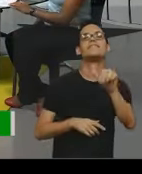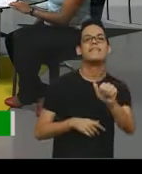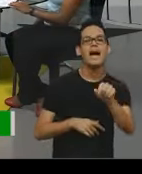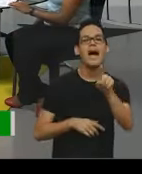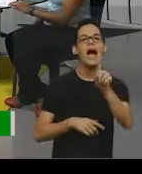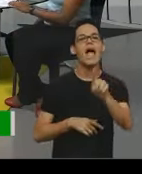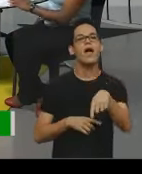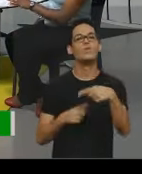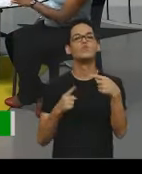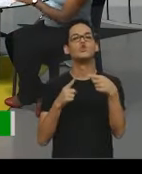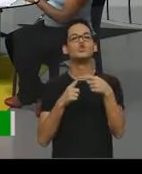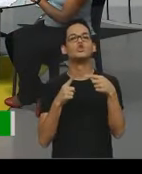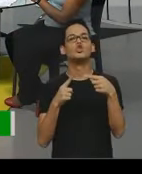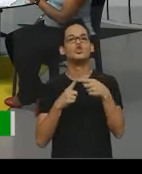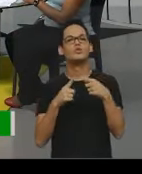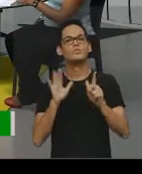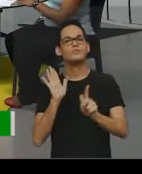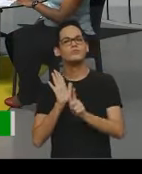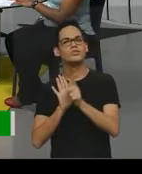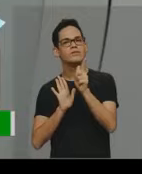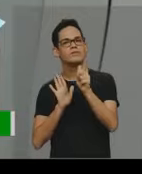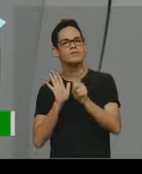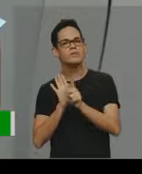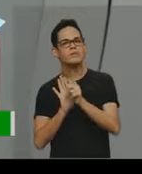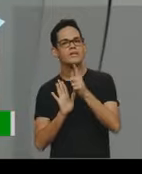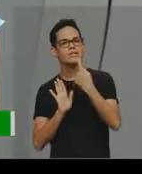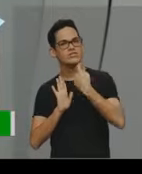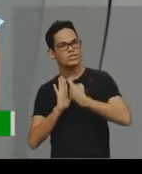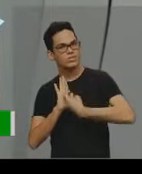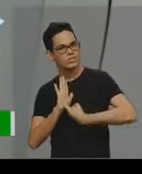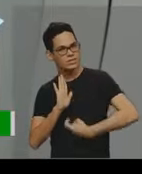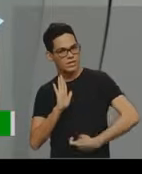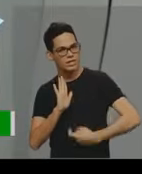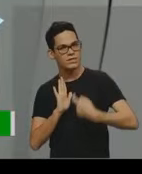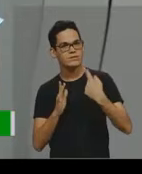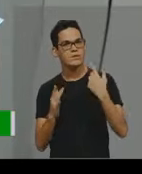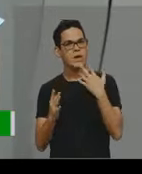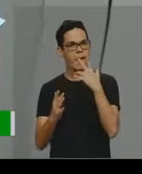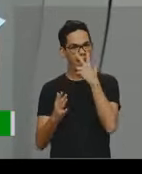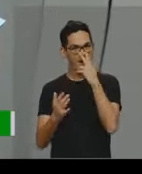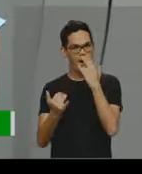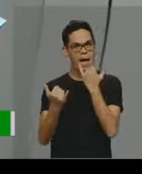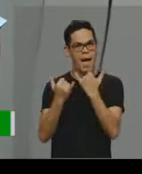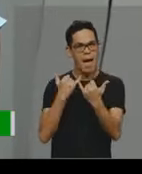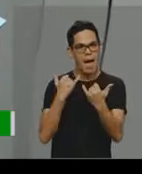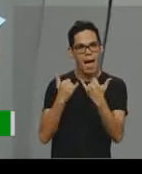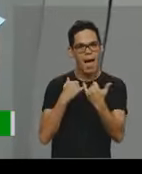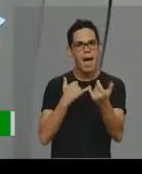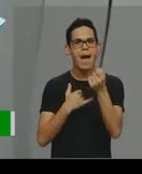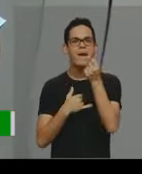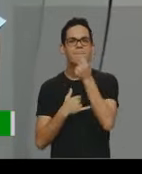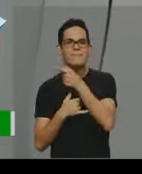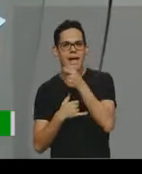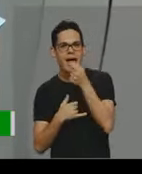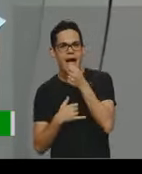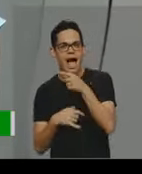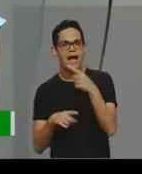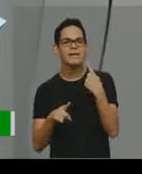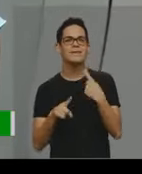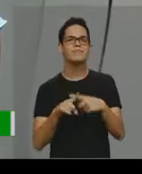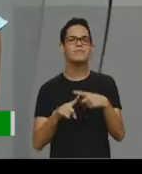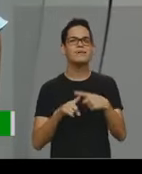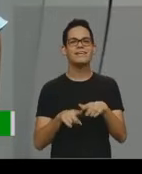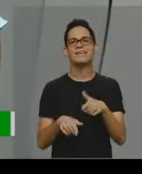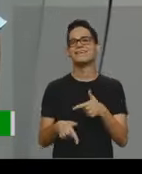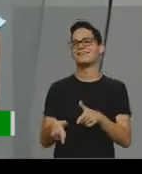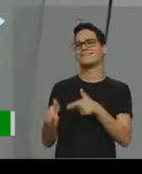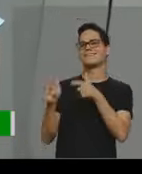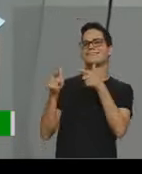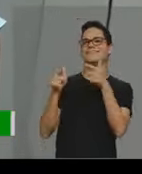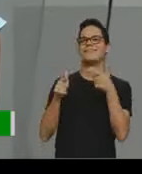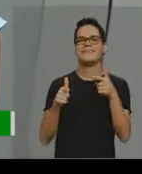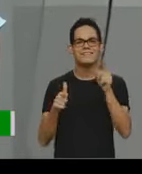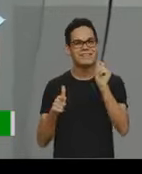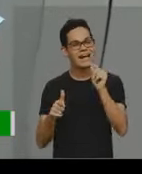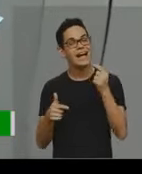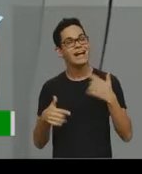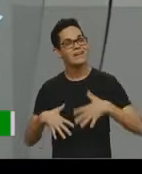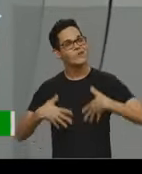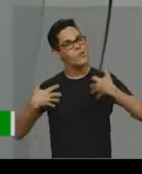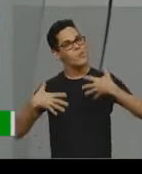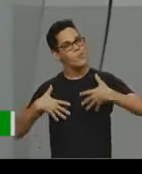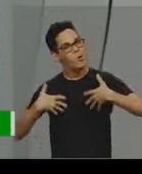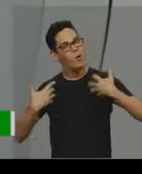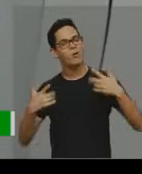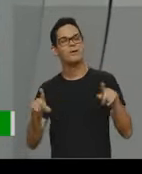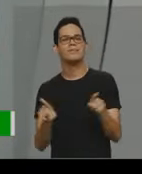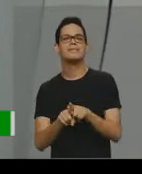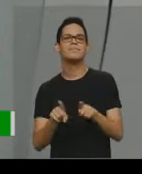de texto que se assemelha a piada justamente por ser, né, por causar ali o riso, por trazer o humor, né,